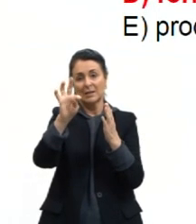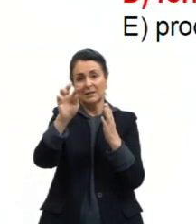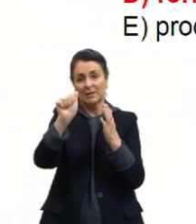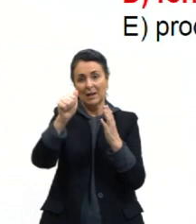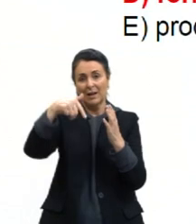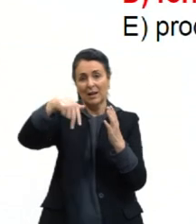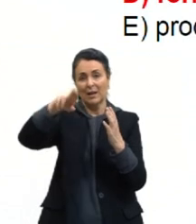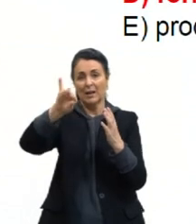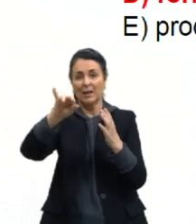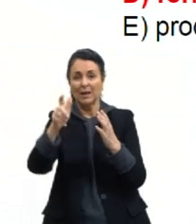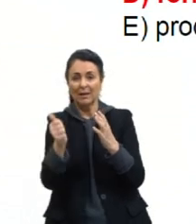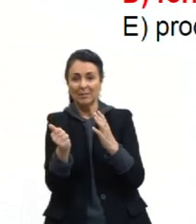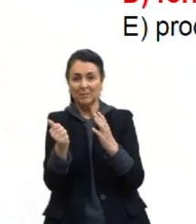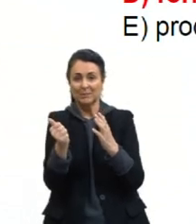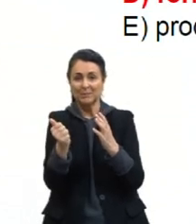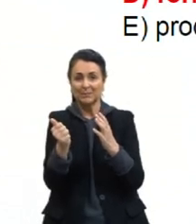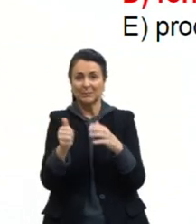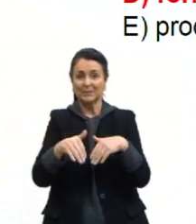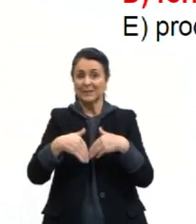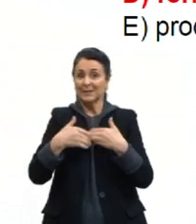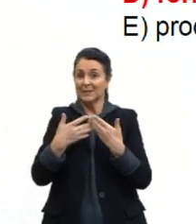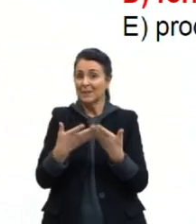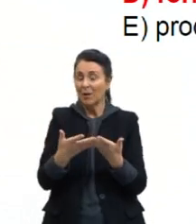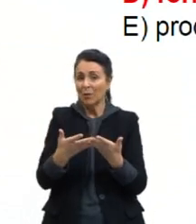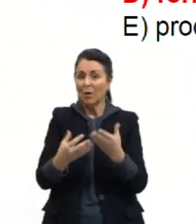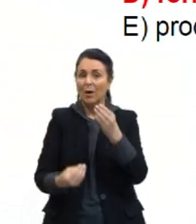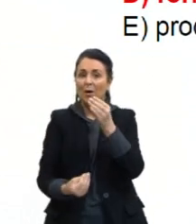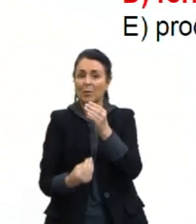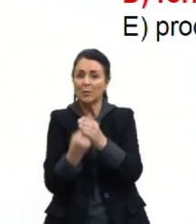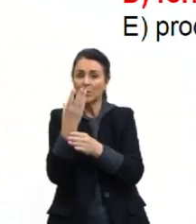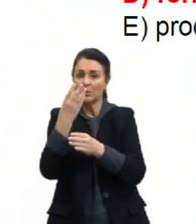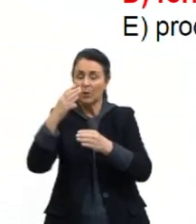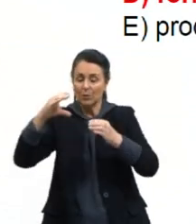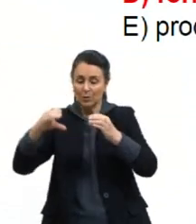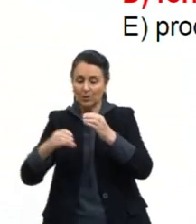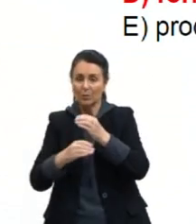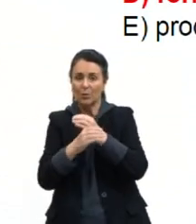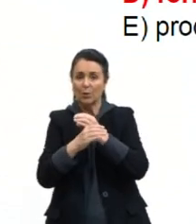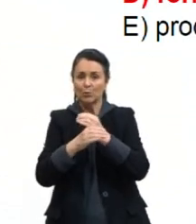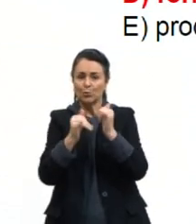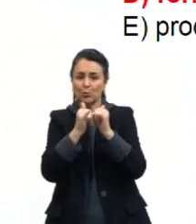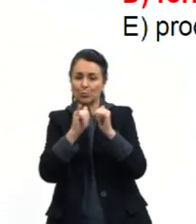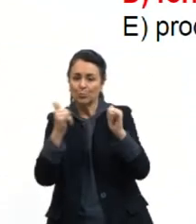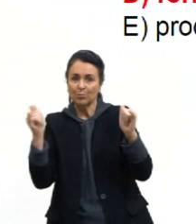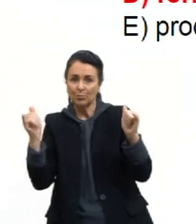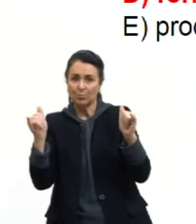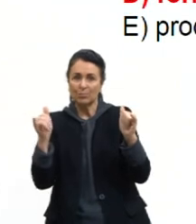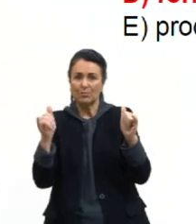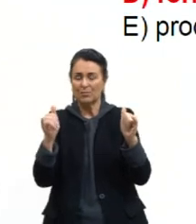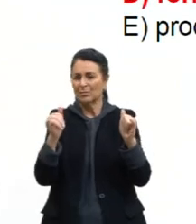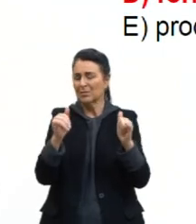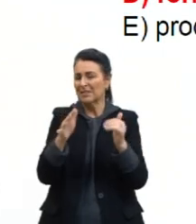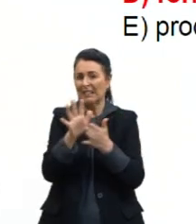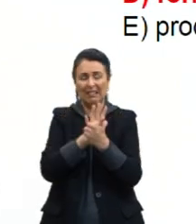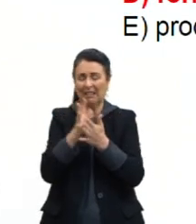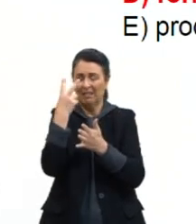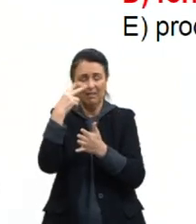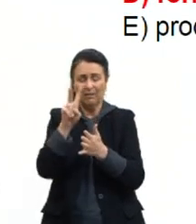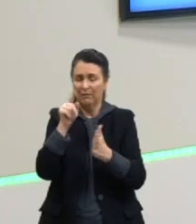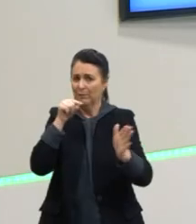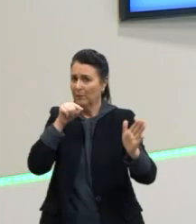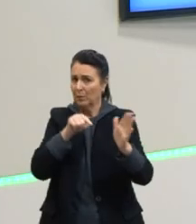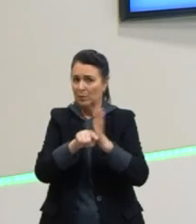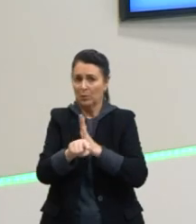Então, matou a charada aqui. E produção de compostos energéticos também está deslocado da questão, né? Sempre tem uma